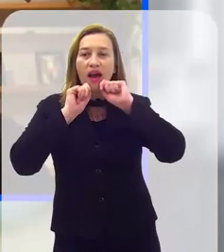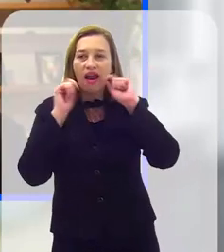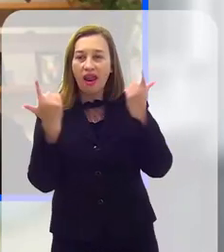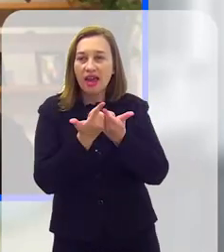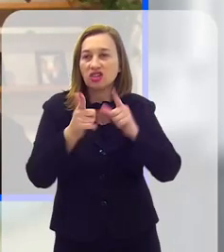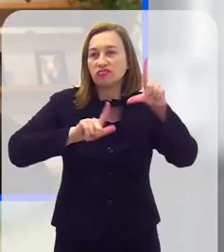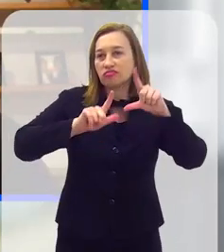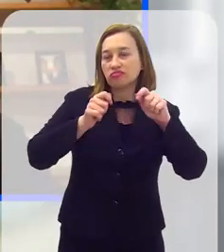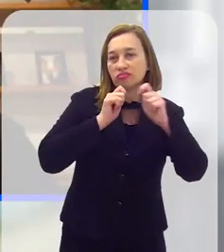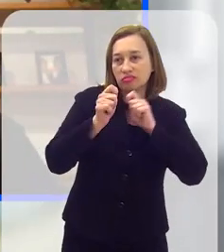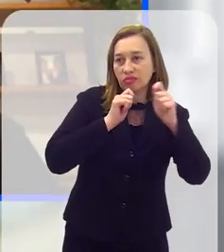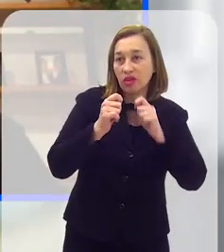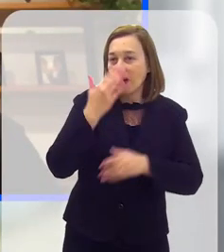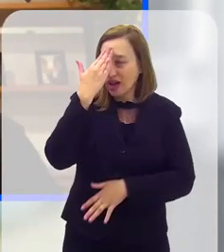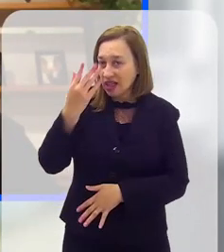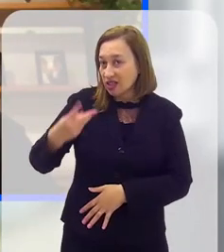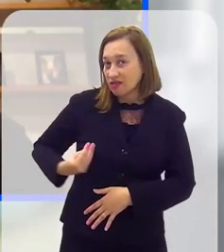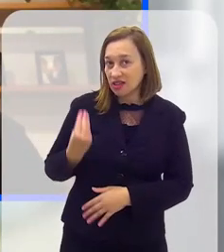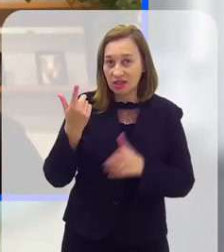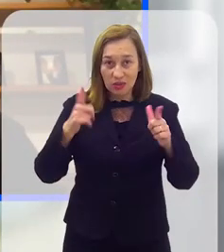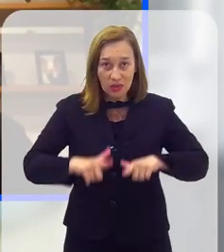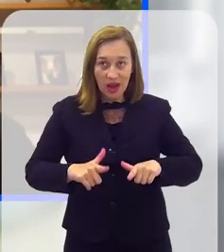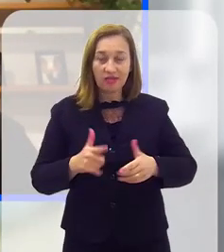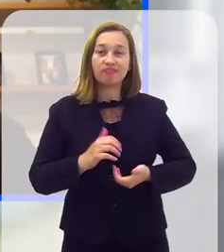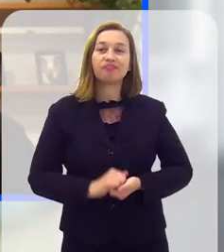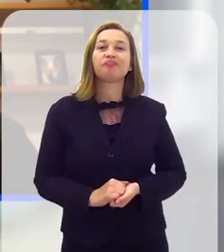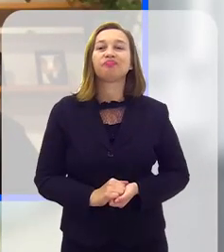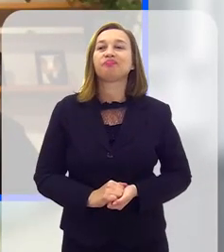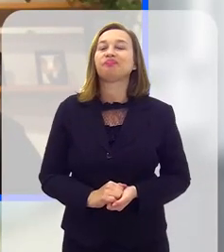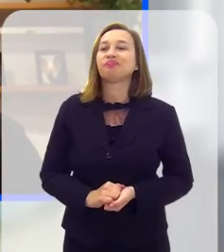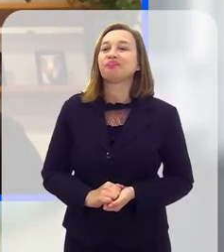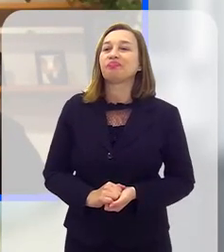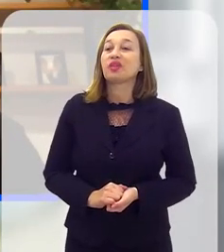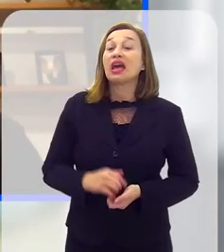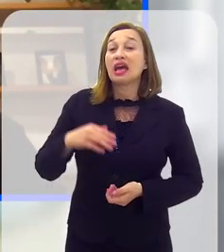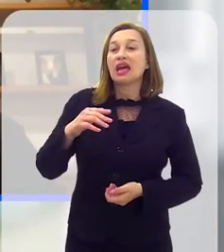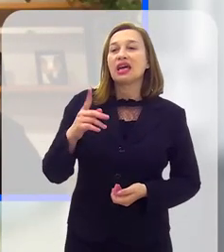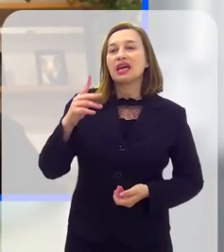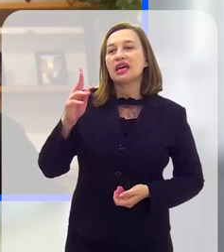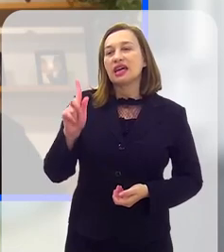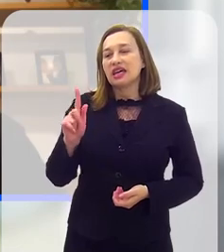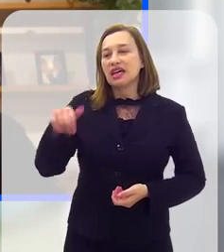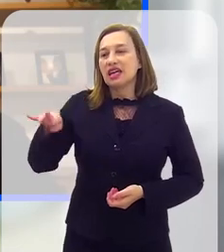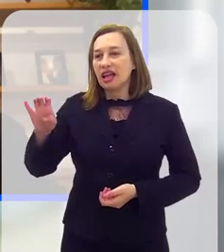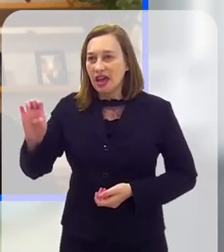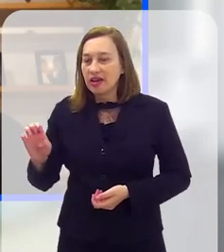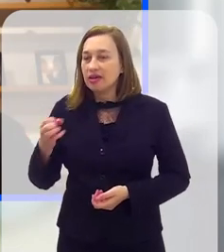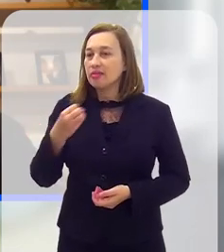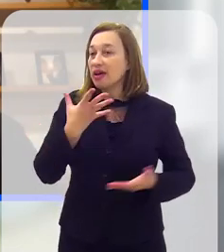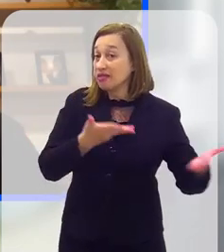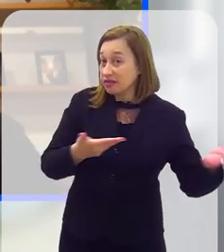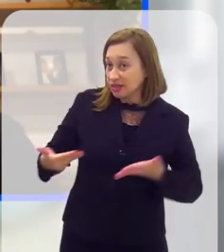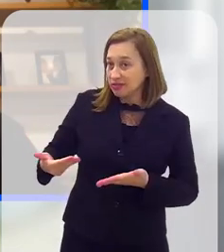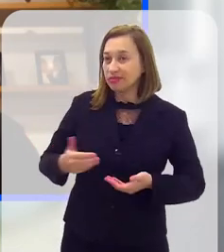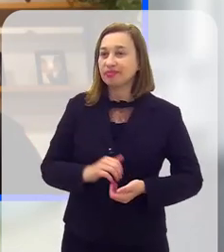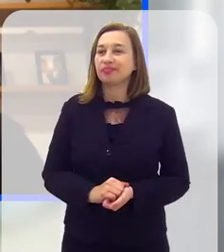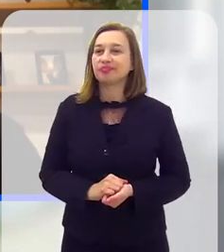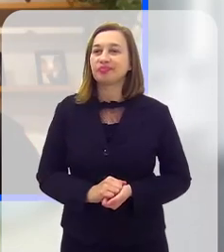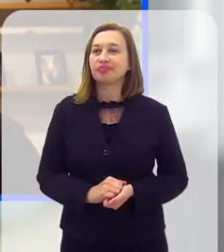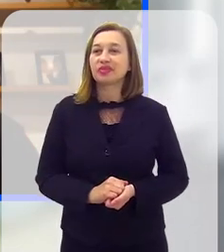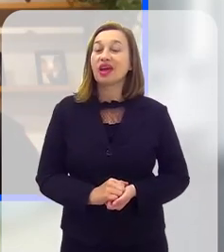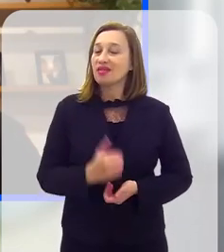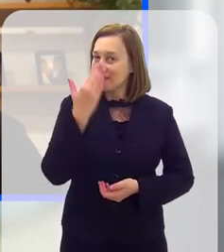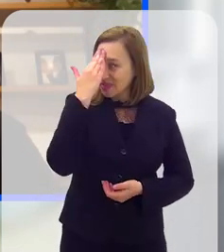Alerje Debate. Eu que agradeço sempre por estar aqui presente no Alerje Debate. Guilherme, seja muito bem-vindo ao Alerje